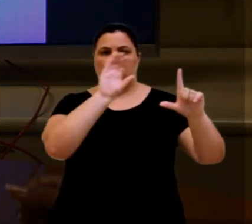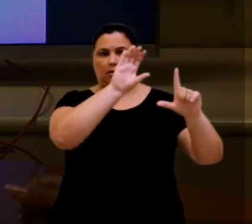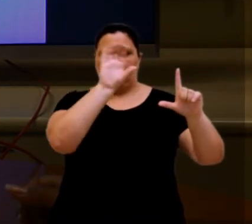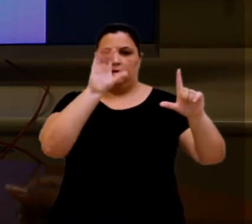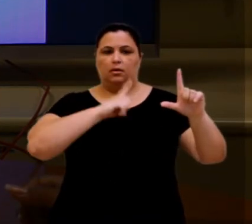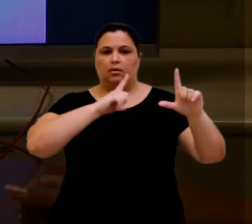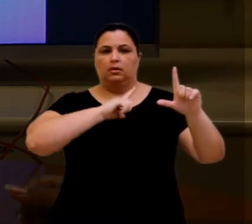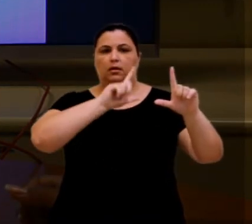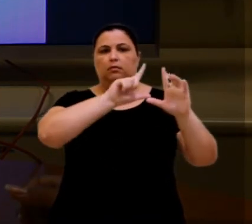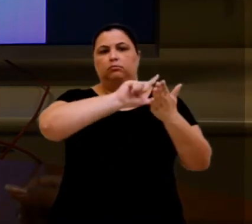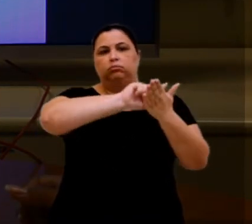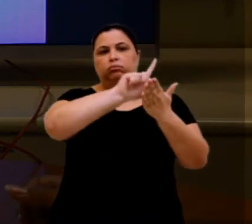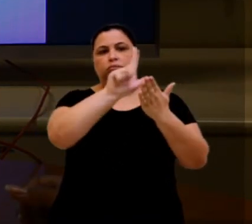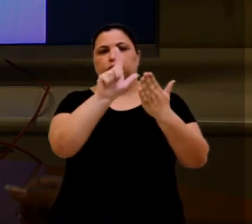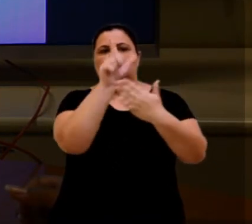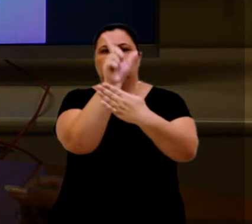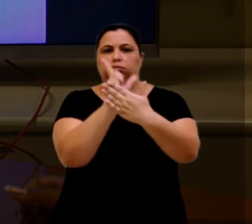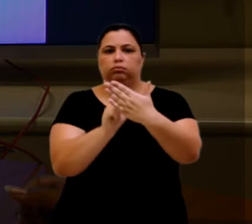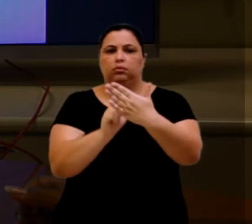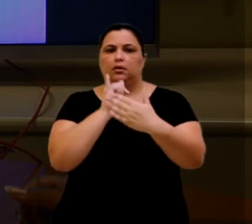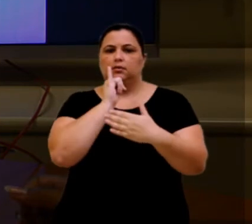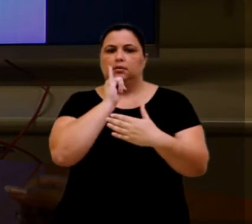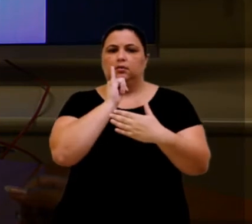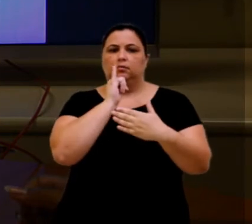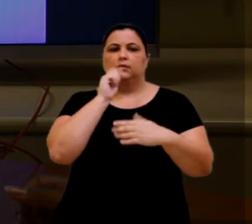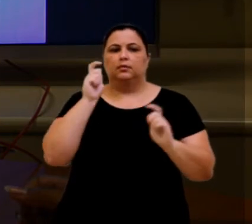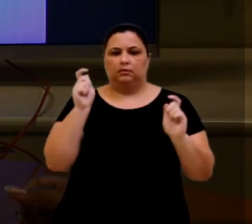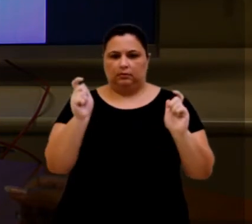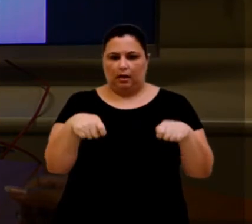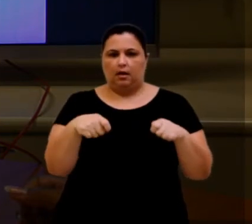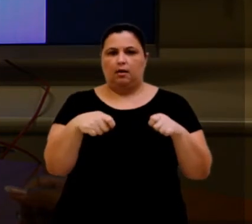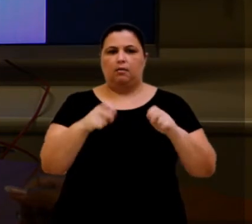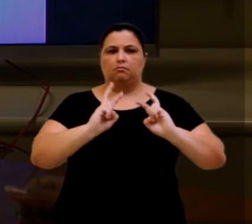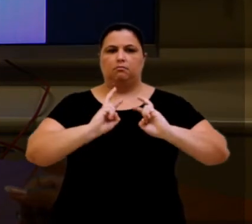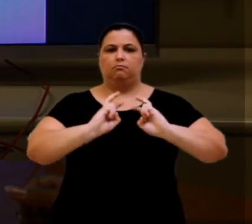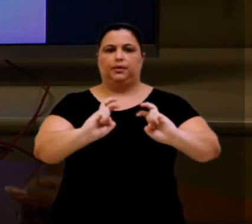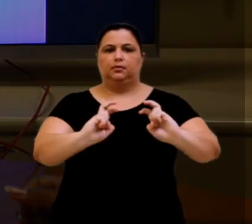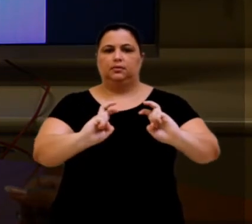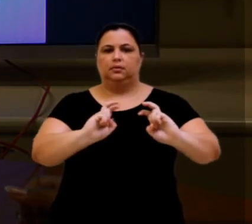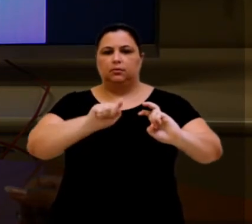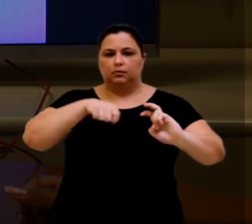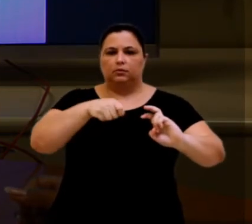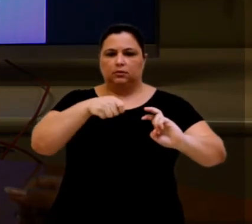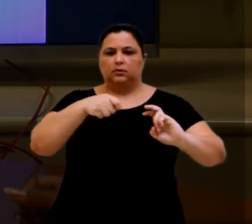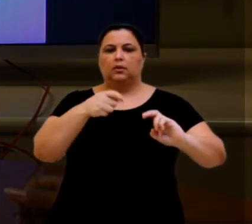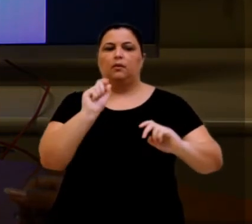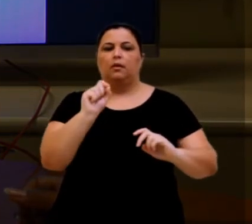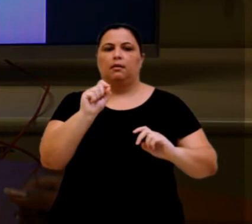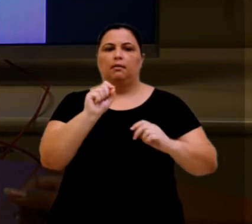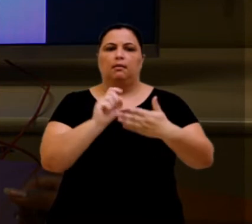oferece uma varredura na tela do dispositivo e disponibiliza, a cada sinal identificado pelo sensor em uso,